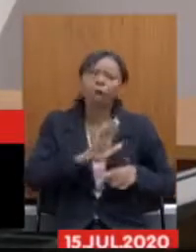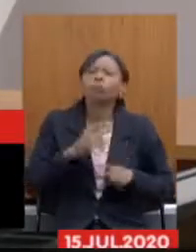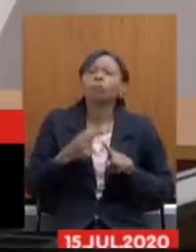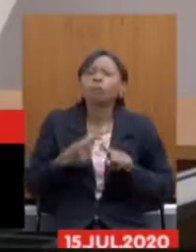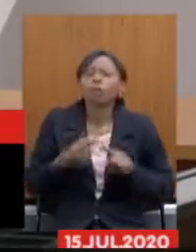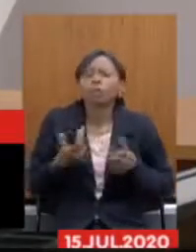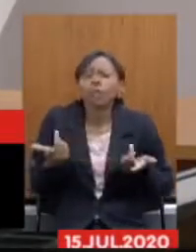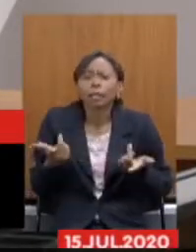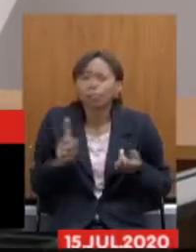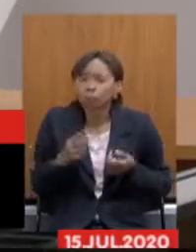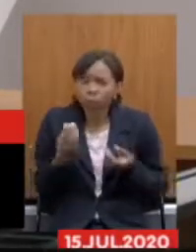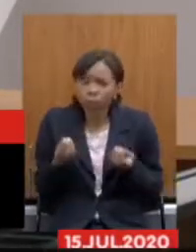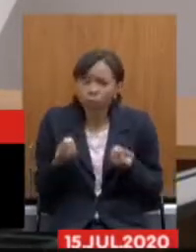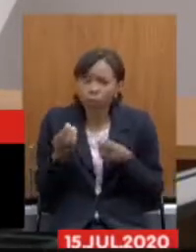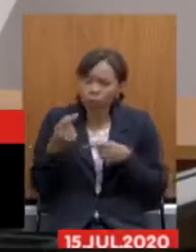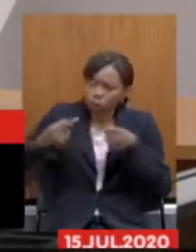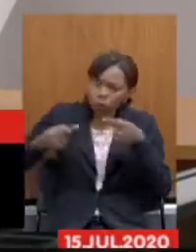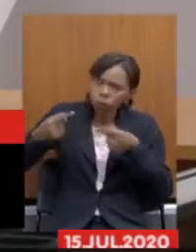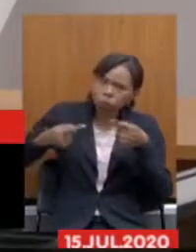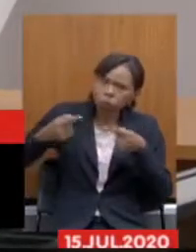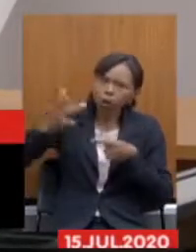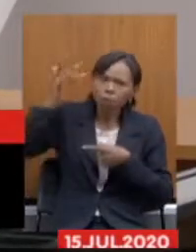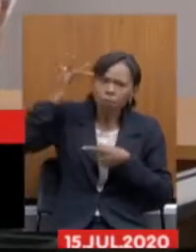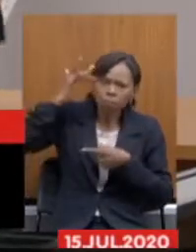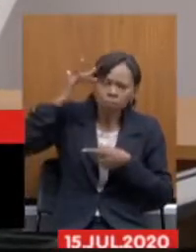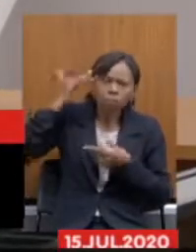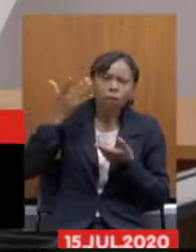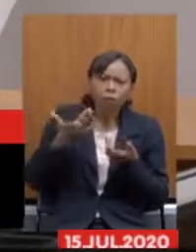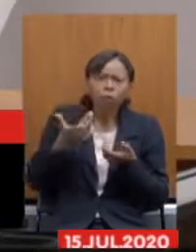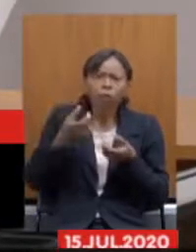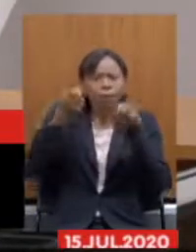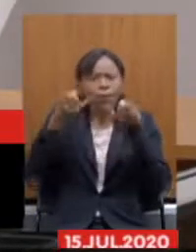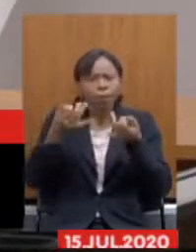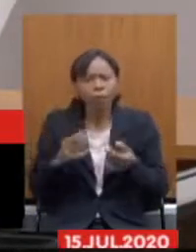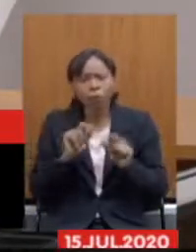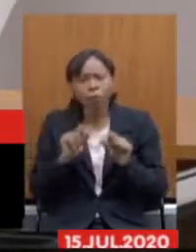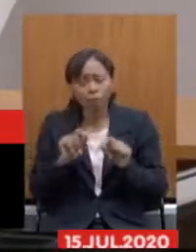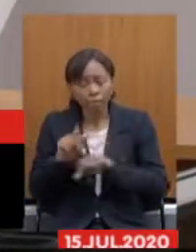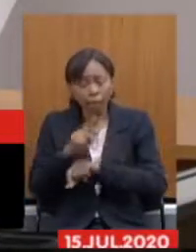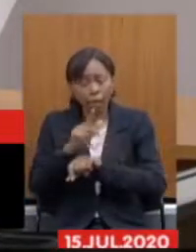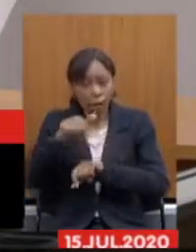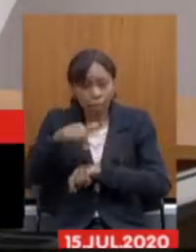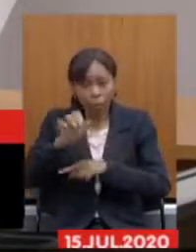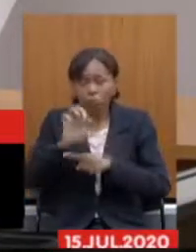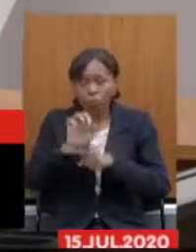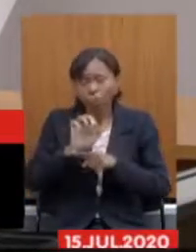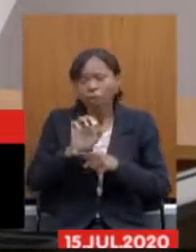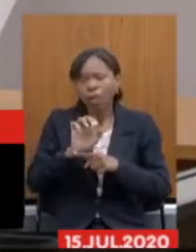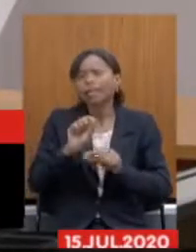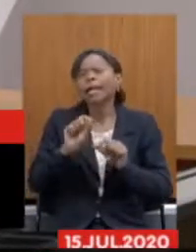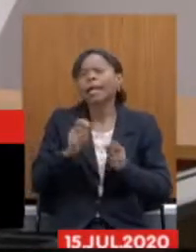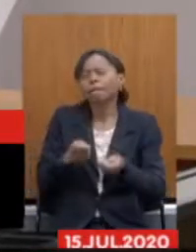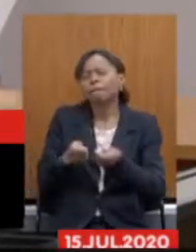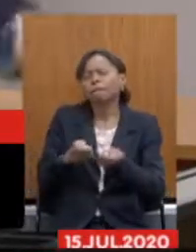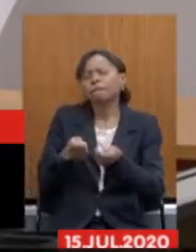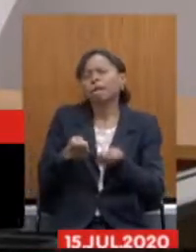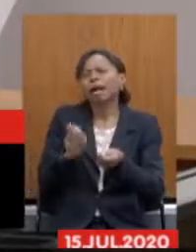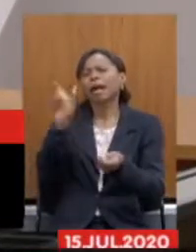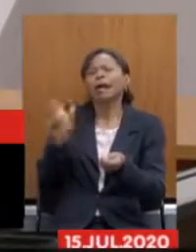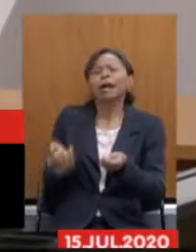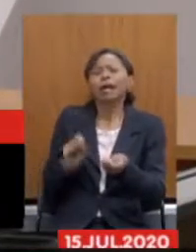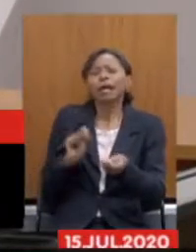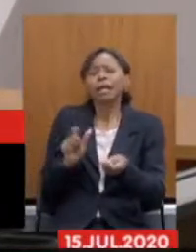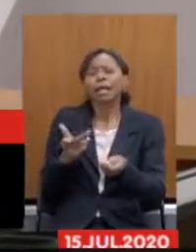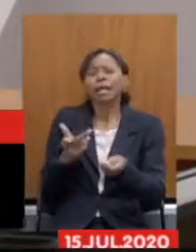para dizer o seguinte esse Estado ele é controlado por quem como ele está